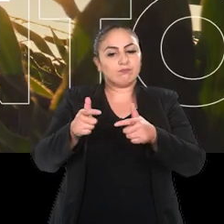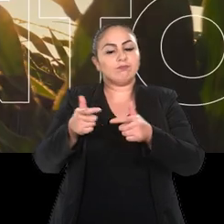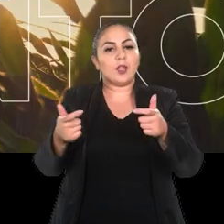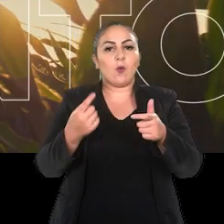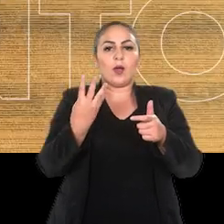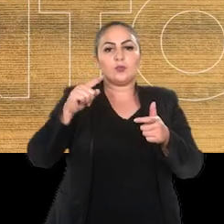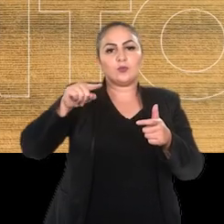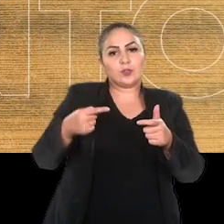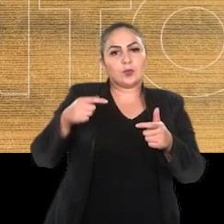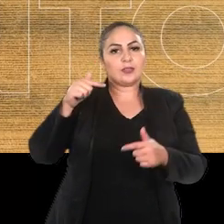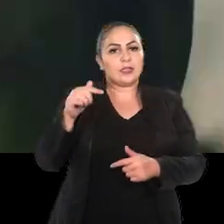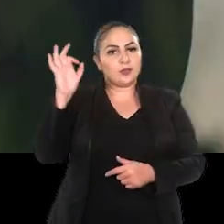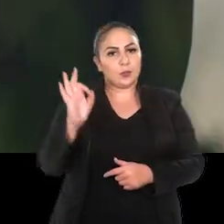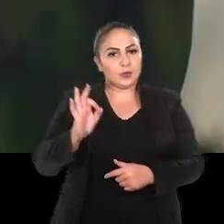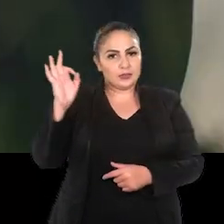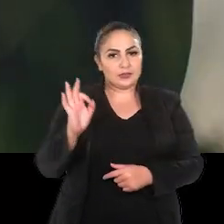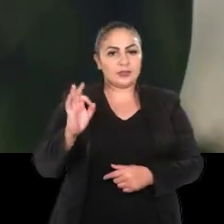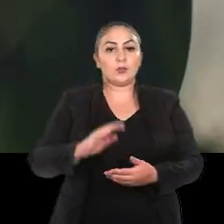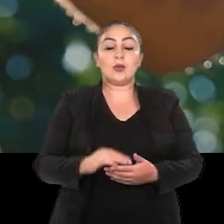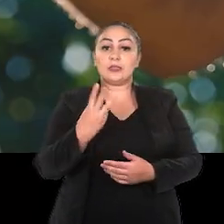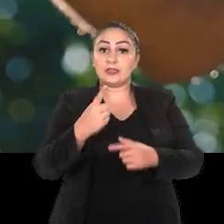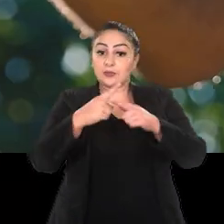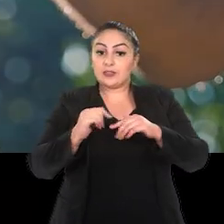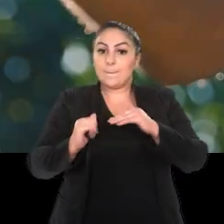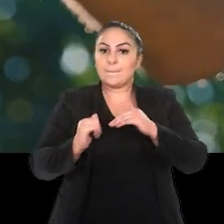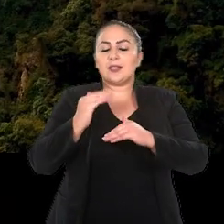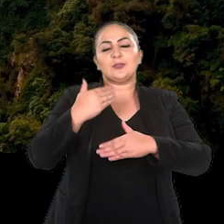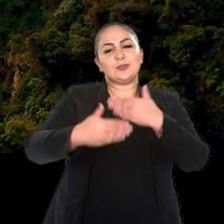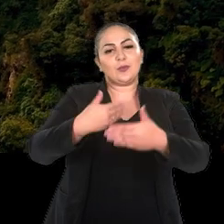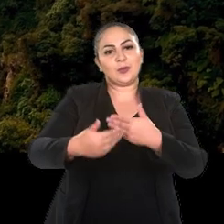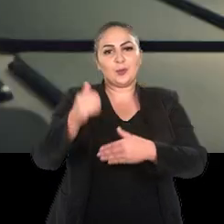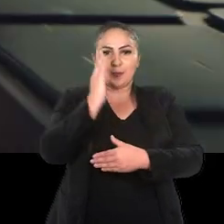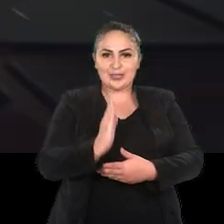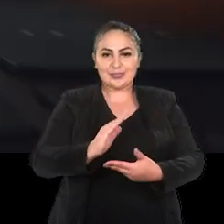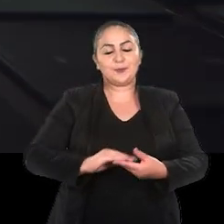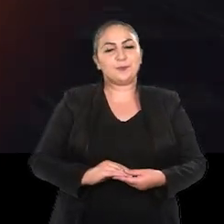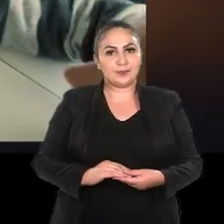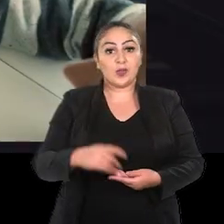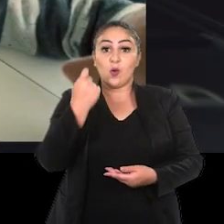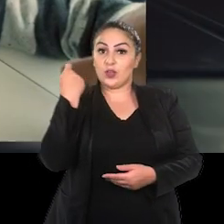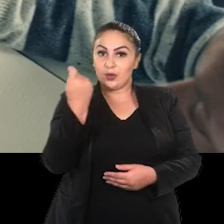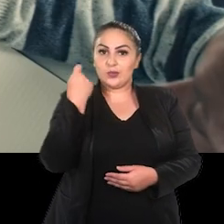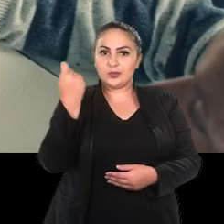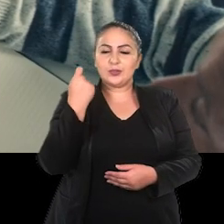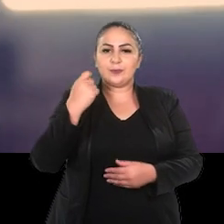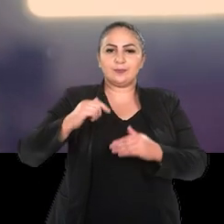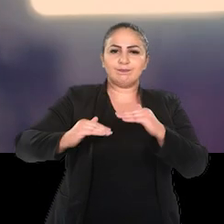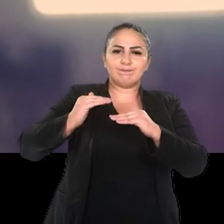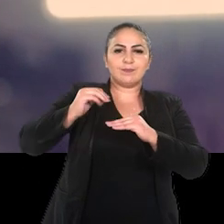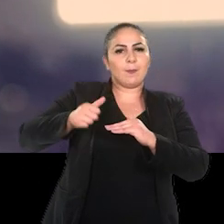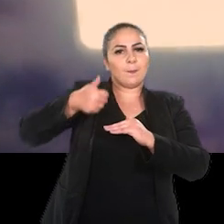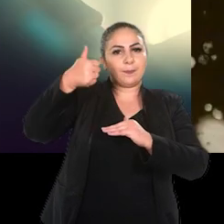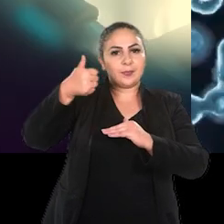4,7%, cerca de três vezes mais que o desempenho do Brasil. O Rio Grande do Sul é um hub